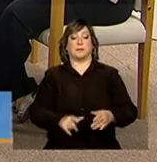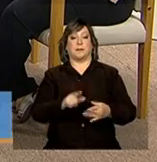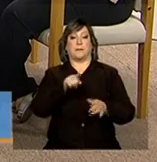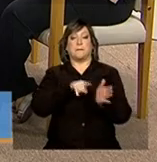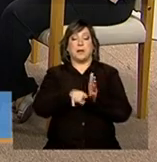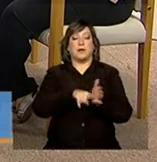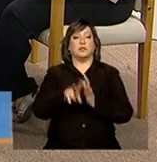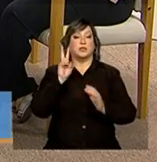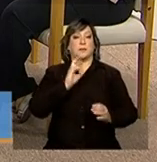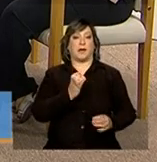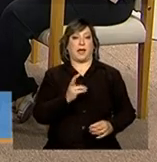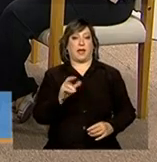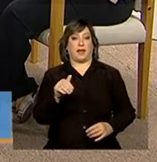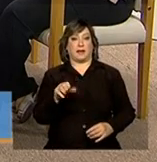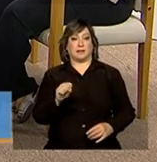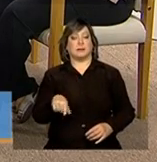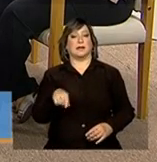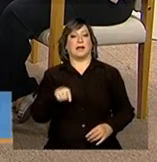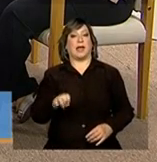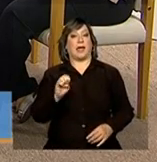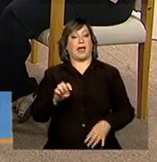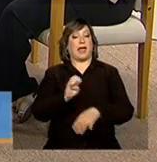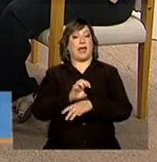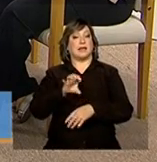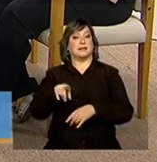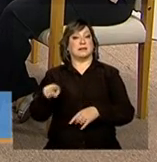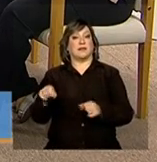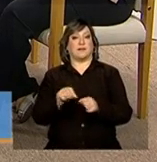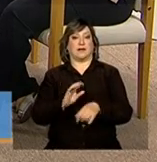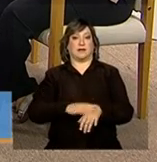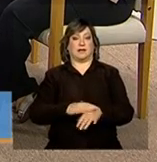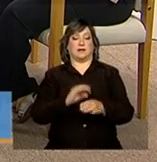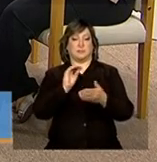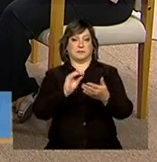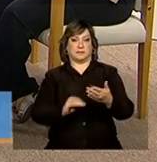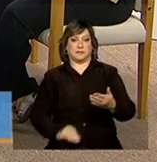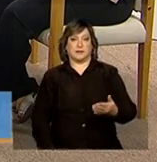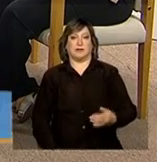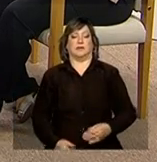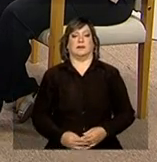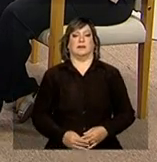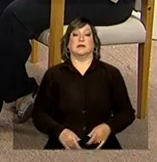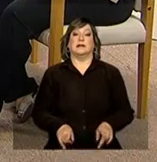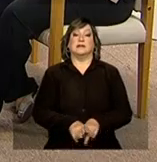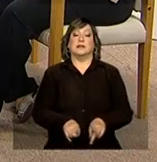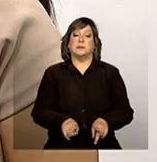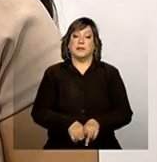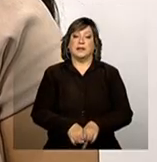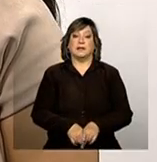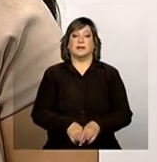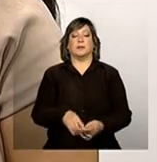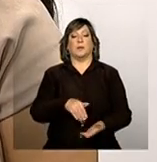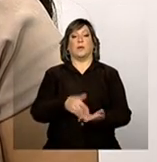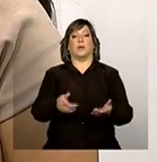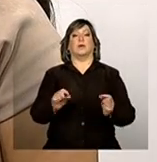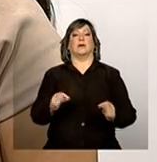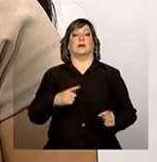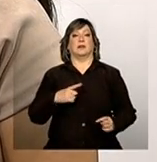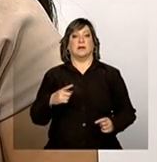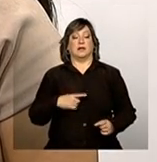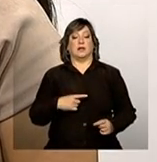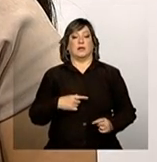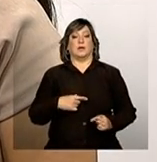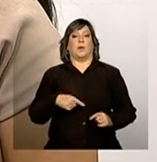não é o gestor municipal, é o gestor estadual que faz o preenchimento. E, por último, nós temos o questionário dos conselhos.